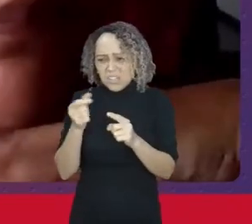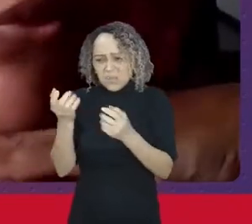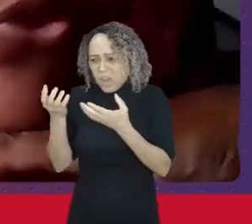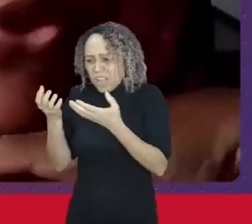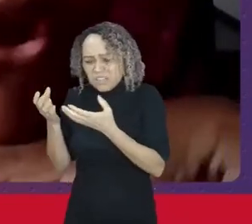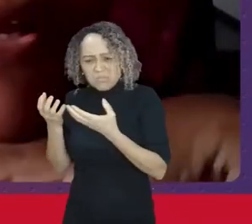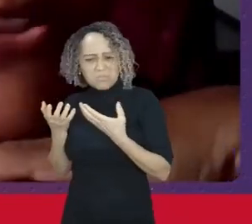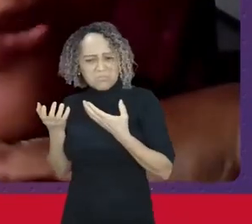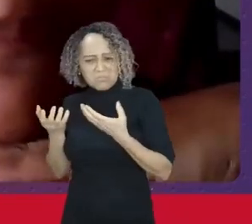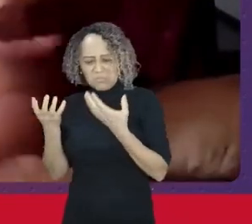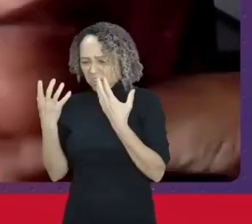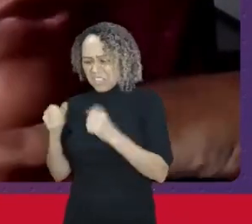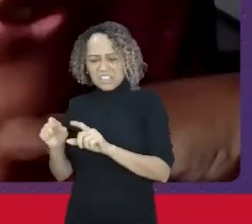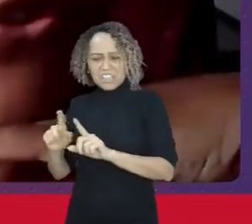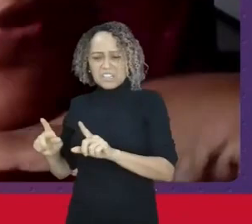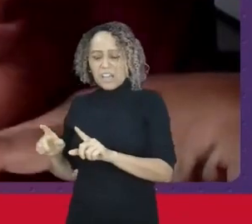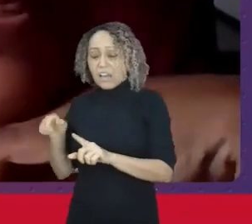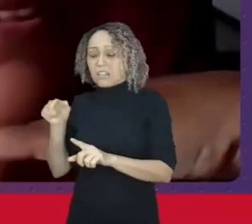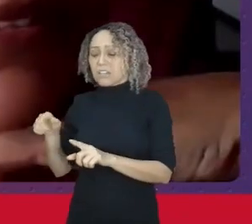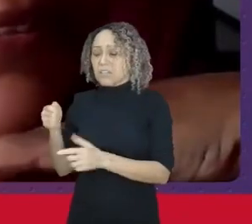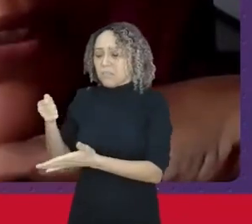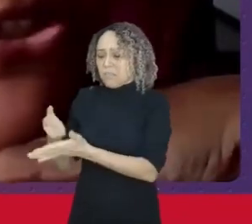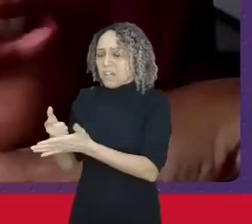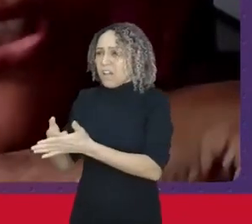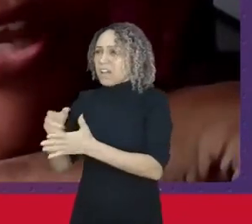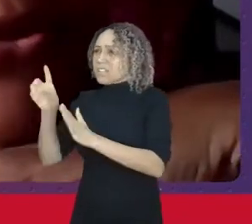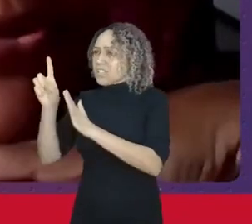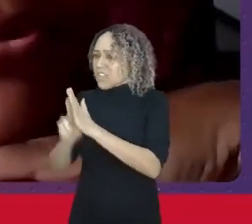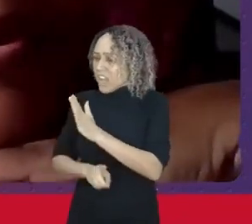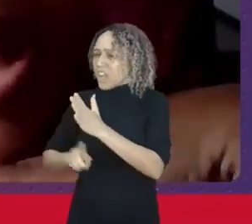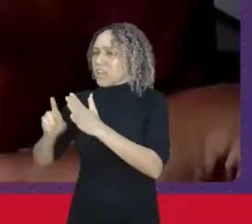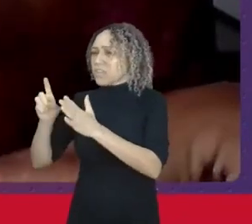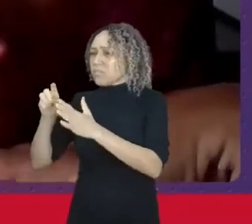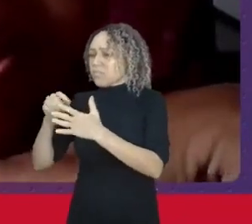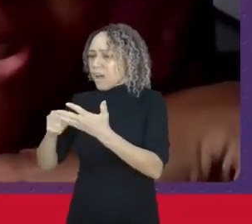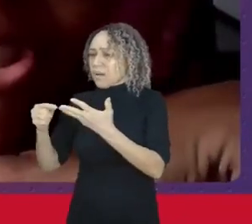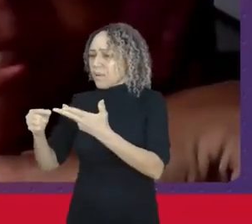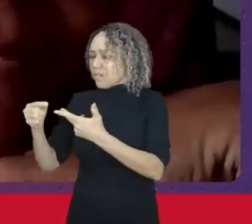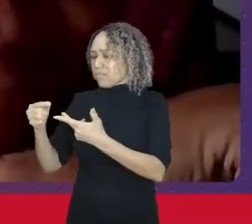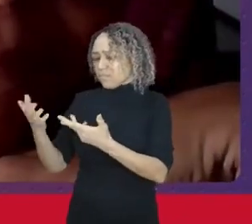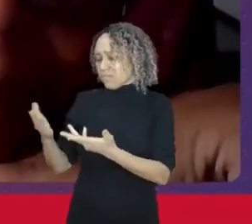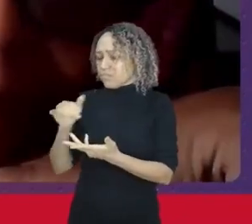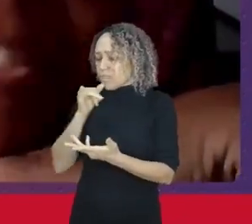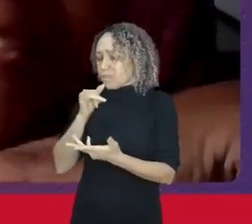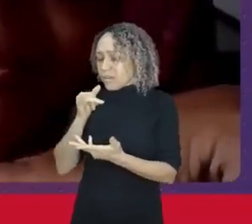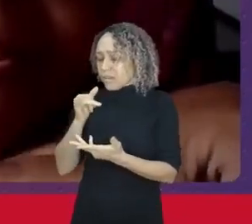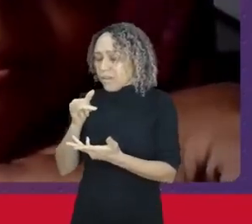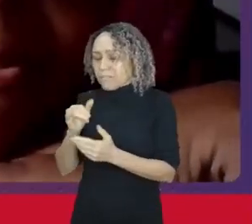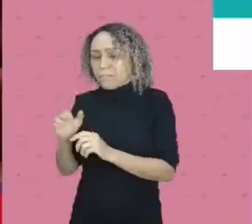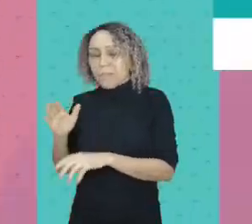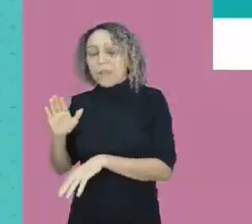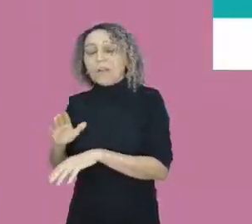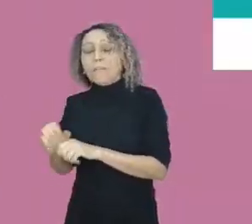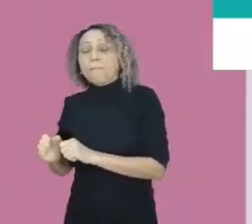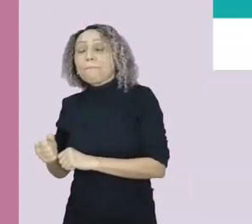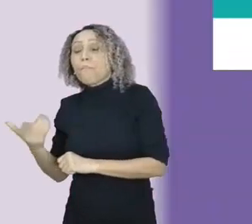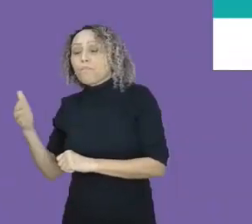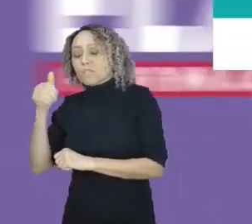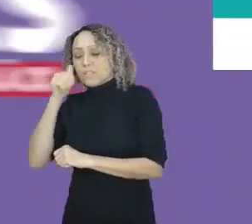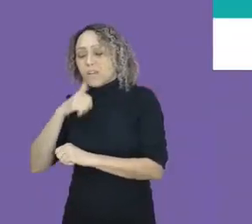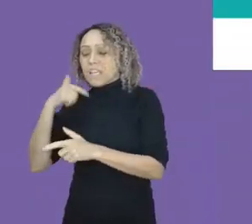trabalham por troca de pratos de comida e de direito a uma moradia indecente